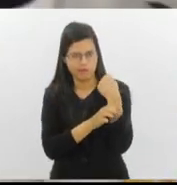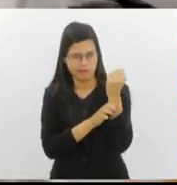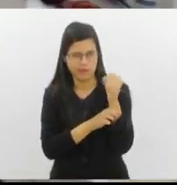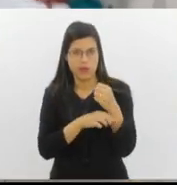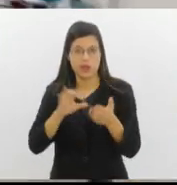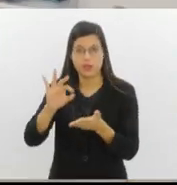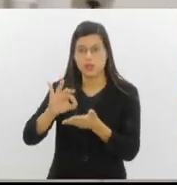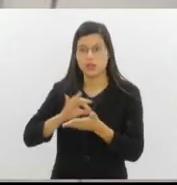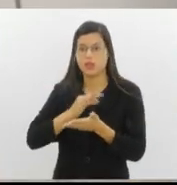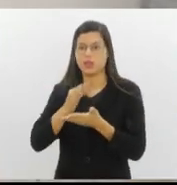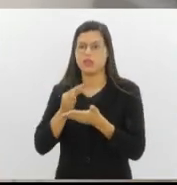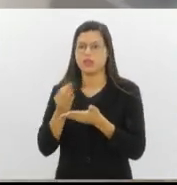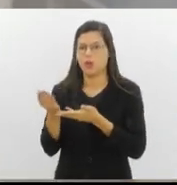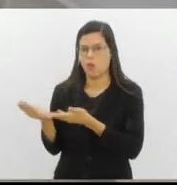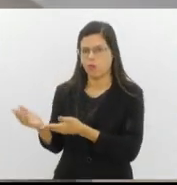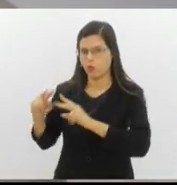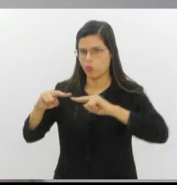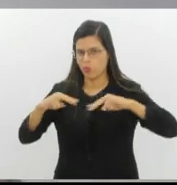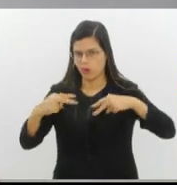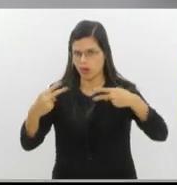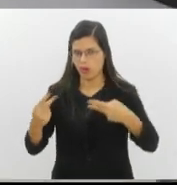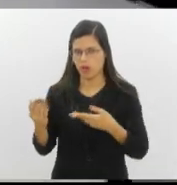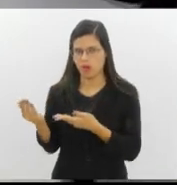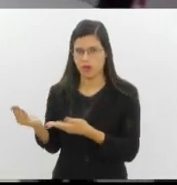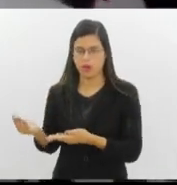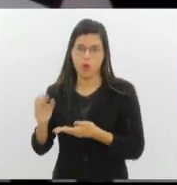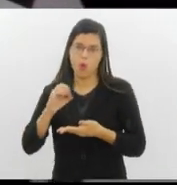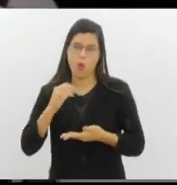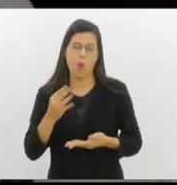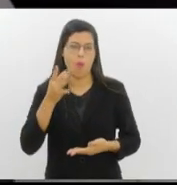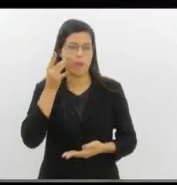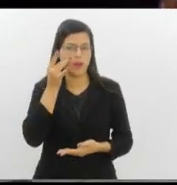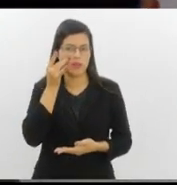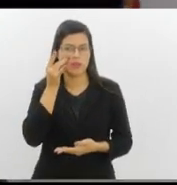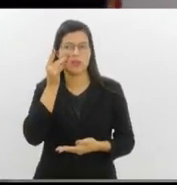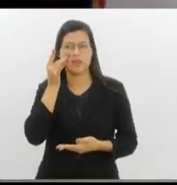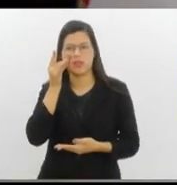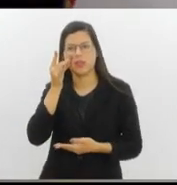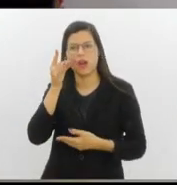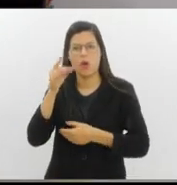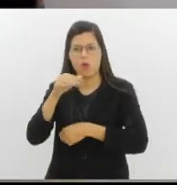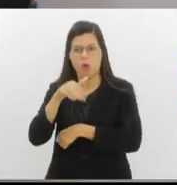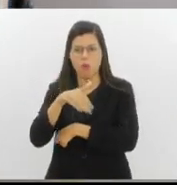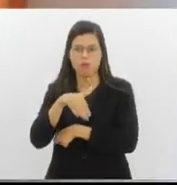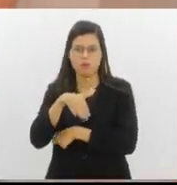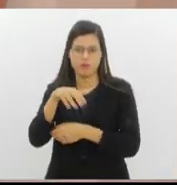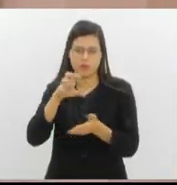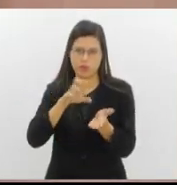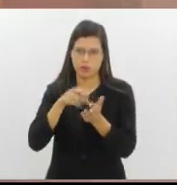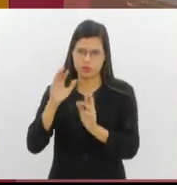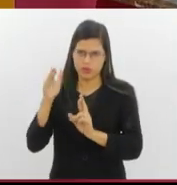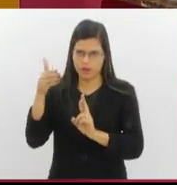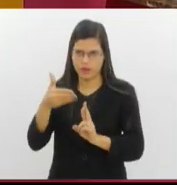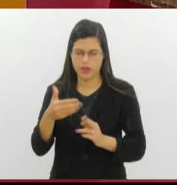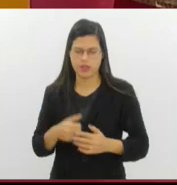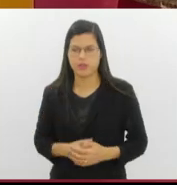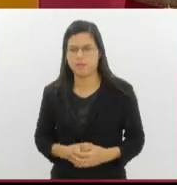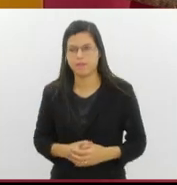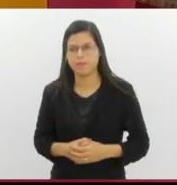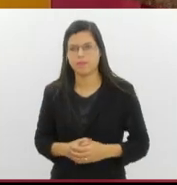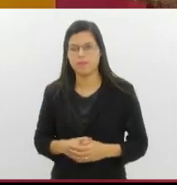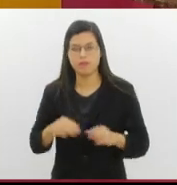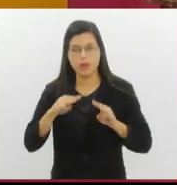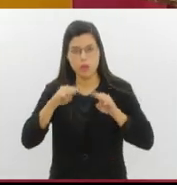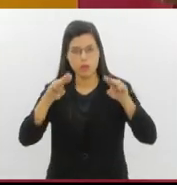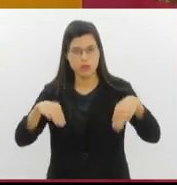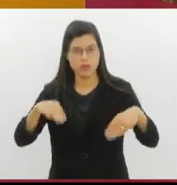podem ser realizadas pelo link abaixo, ou presencialmente, no endereço do centro de referência. O Museu do